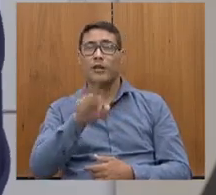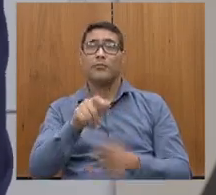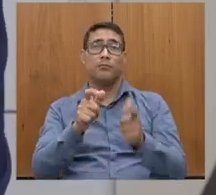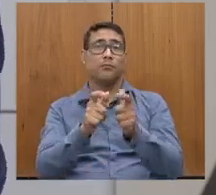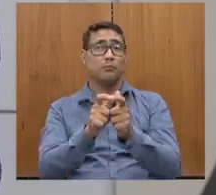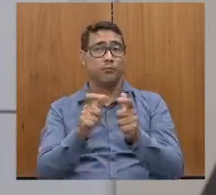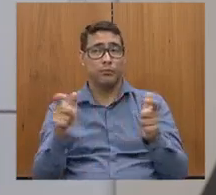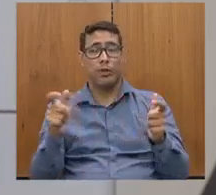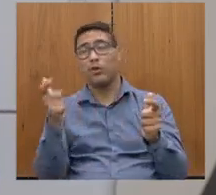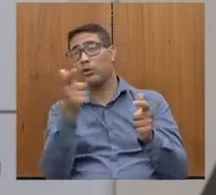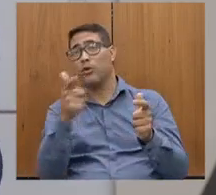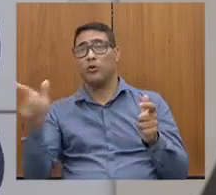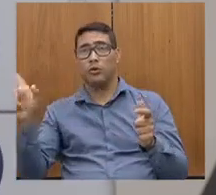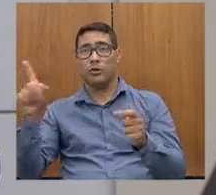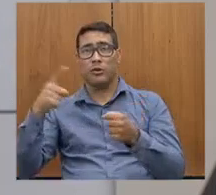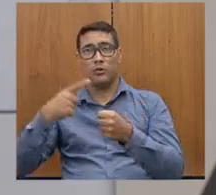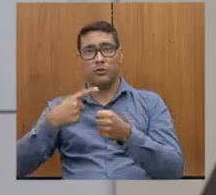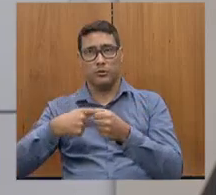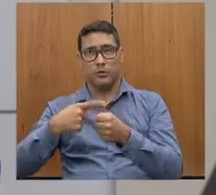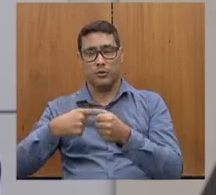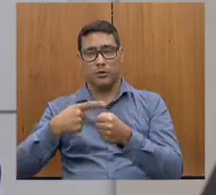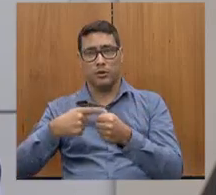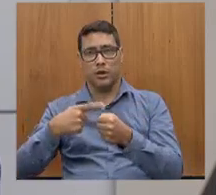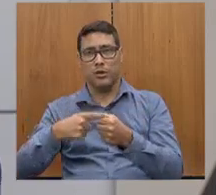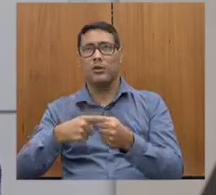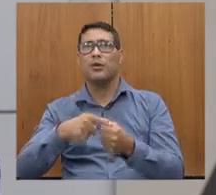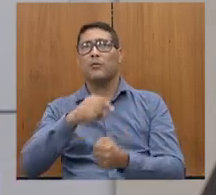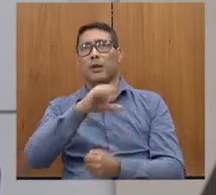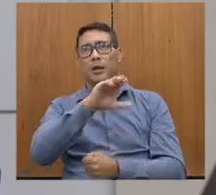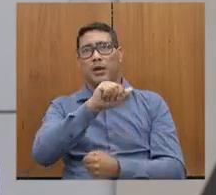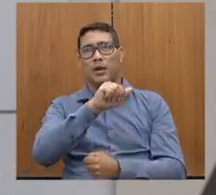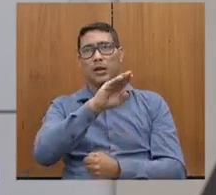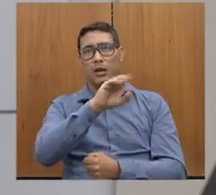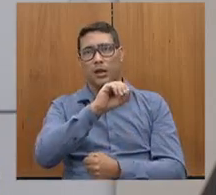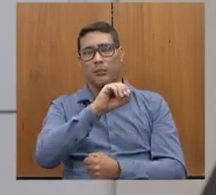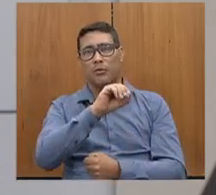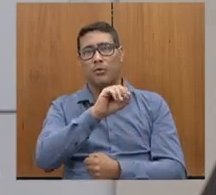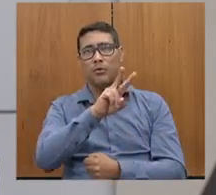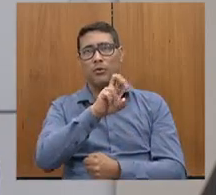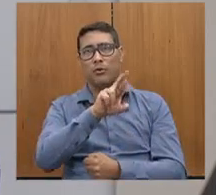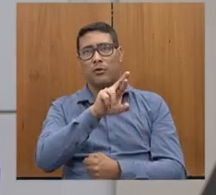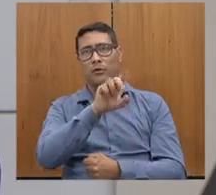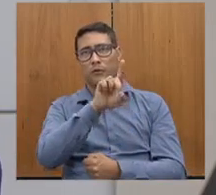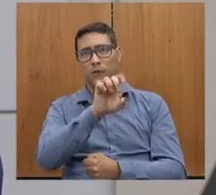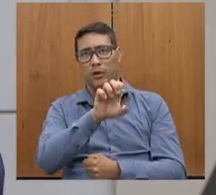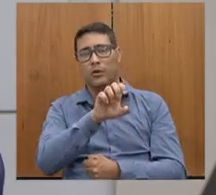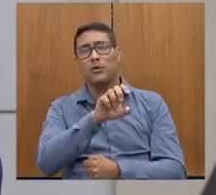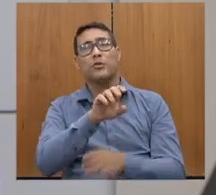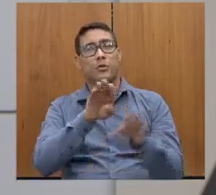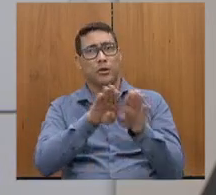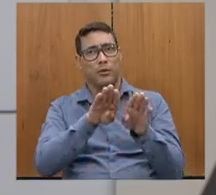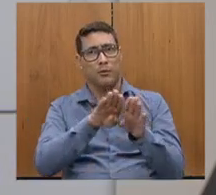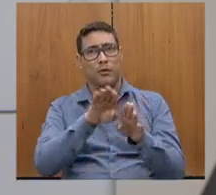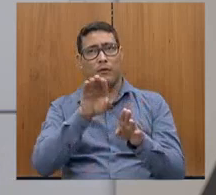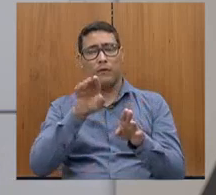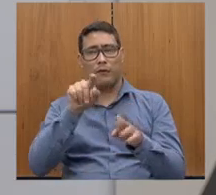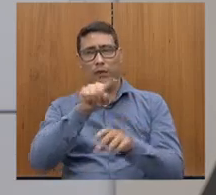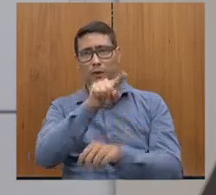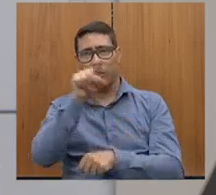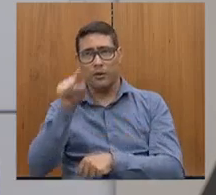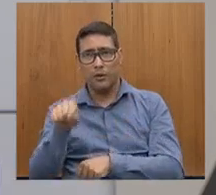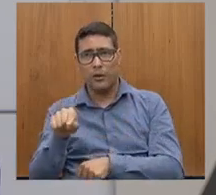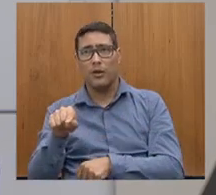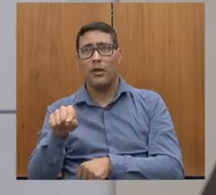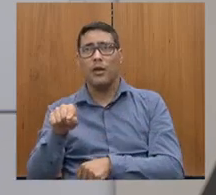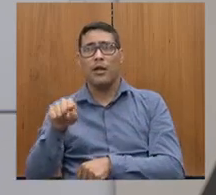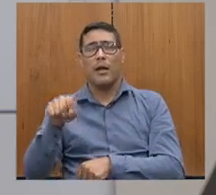Como estamos fazendo lá, Cabo Verde até a Serra dos Vemmes, fizemos também lá em Claraval até o bairro